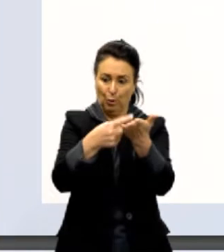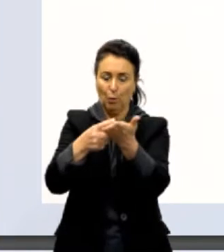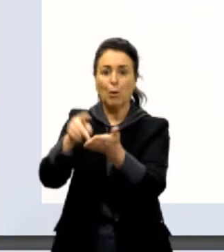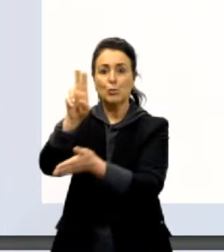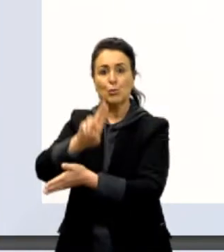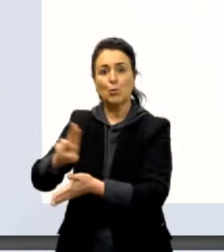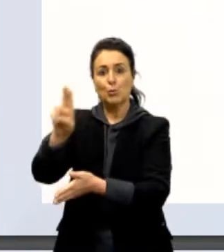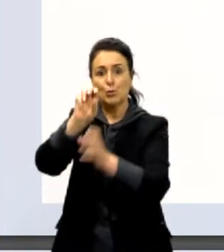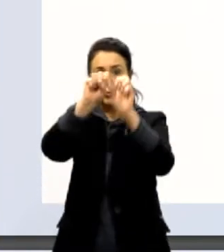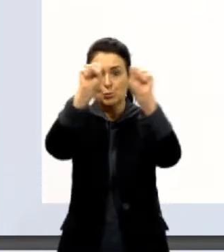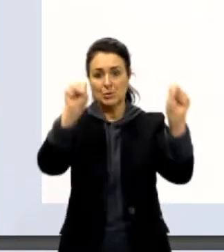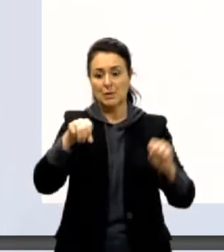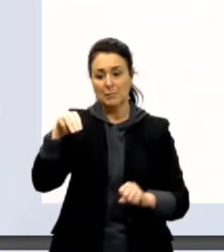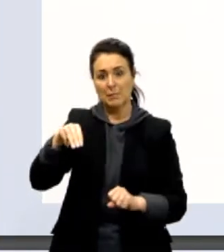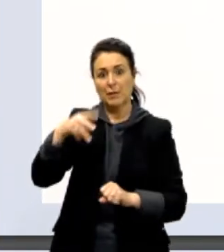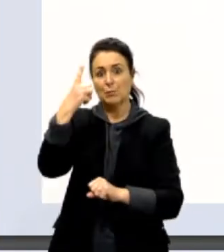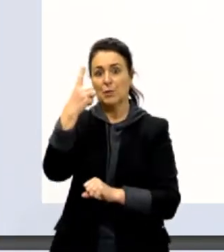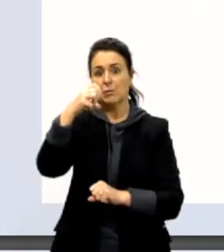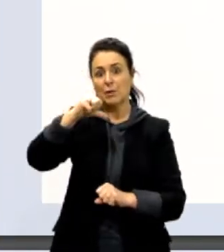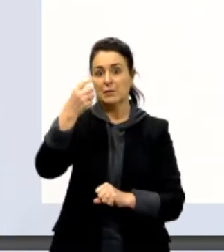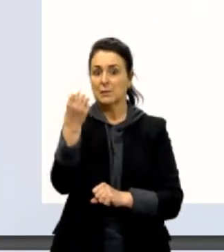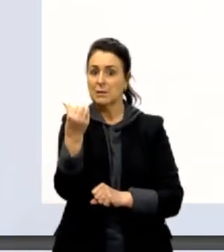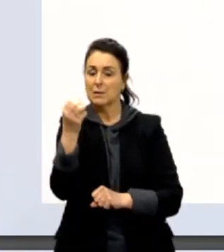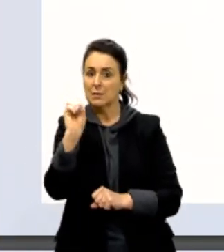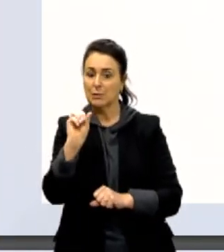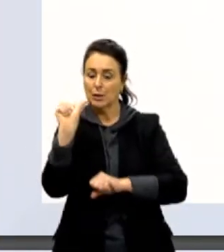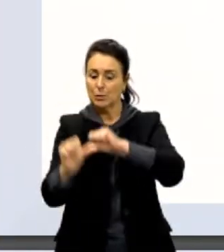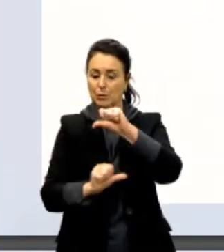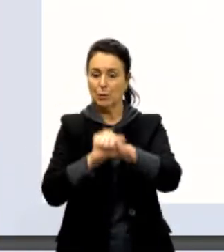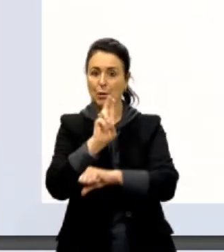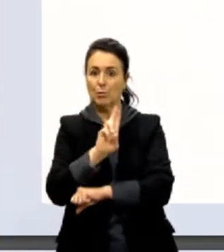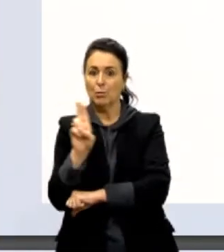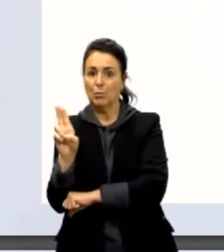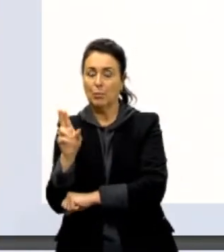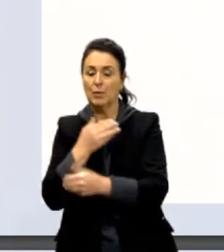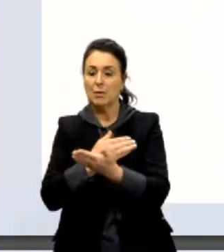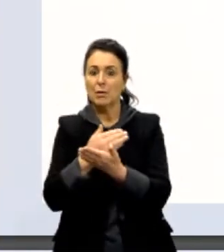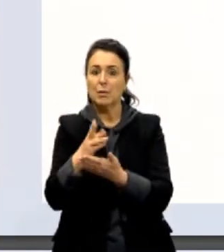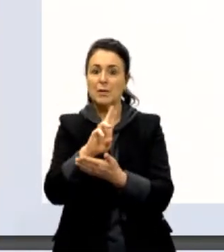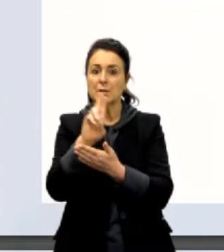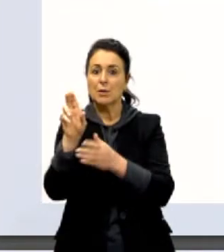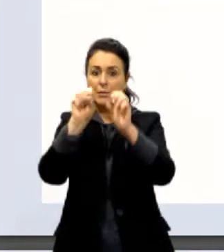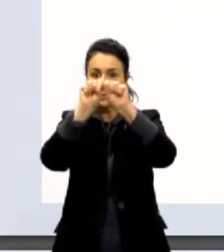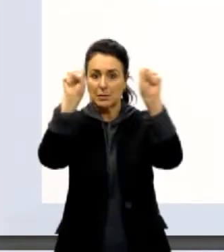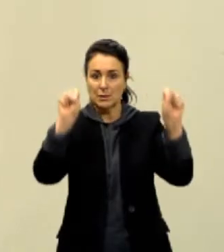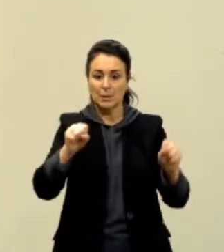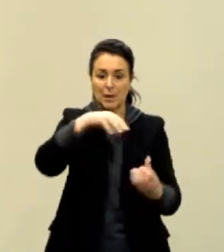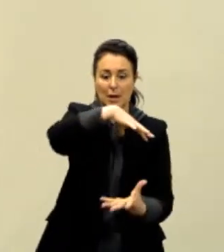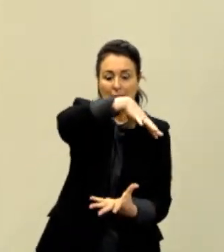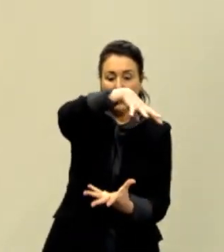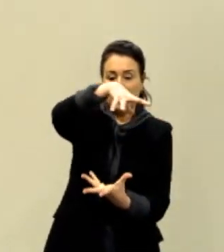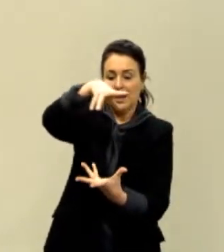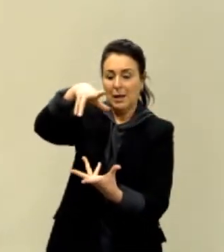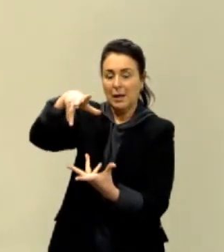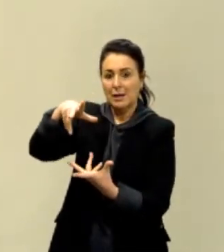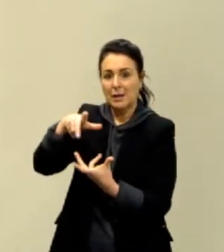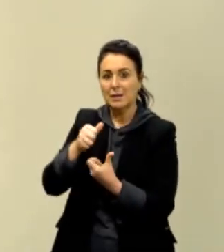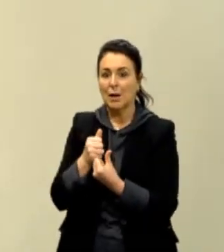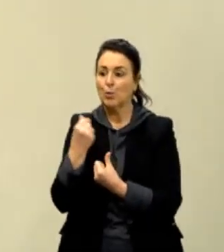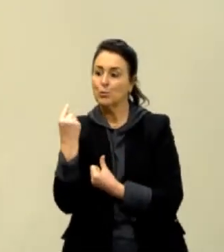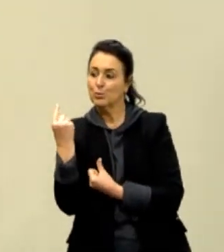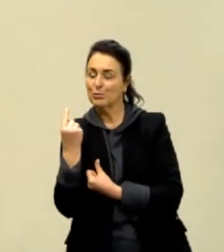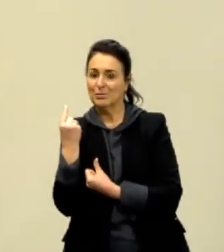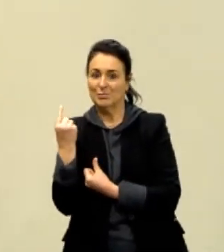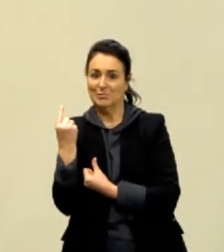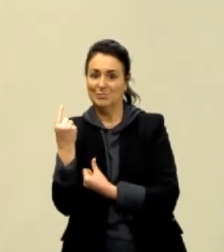métrico, e em 1960, ele troca de nome, ele passa a se chamar Sistema Internacional de Unidades.